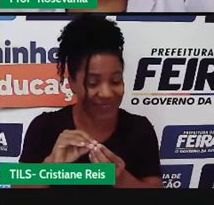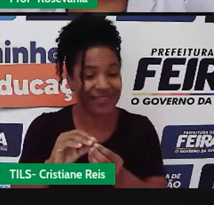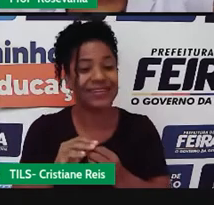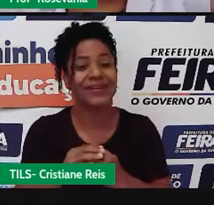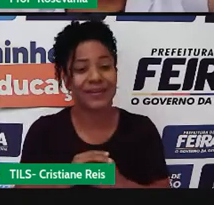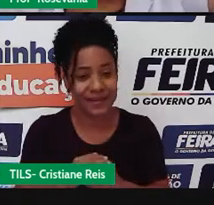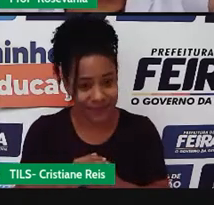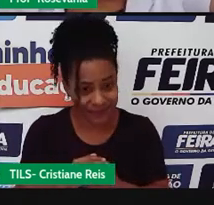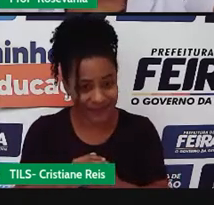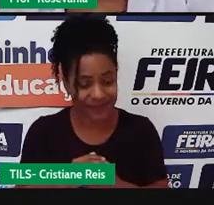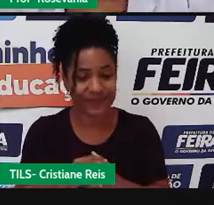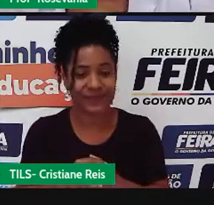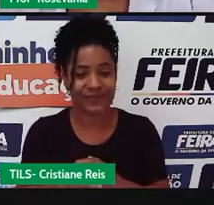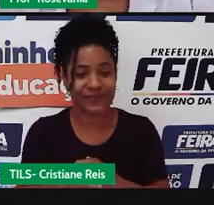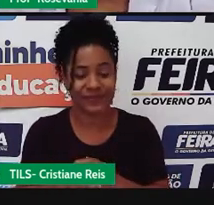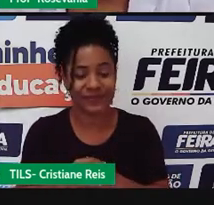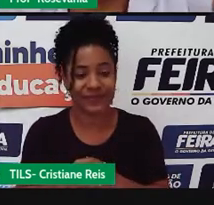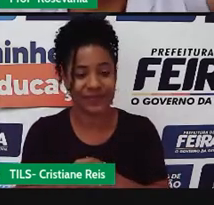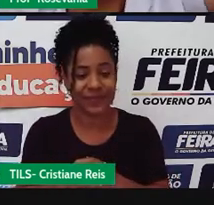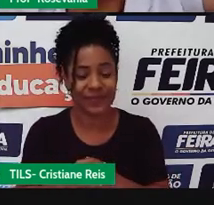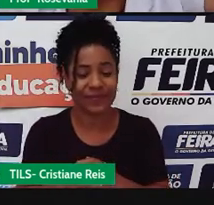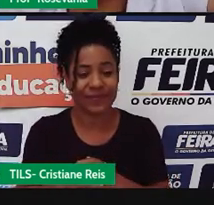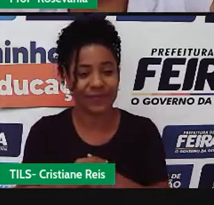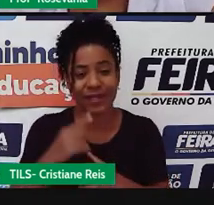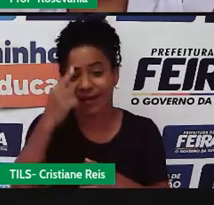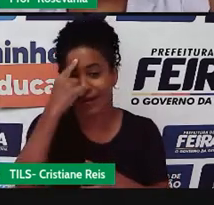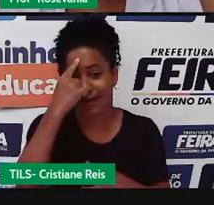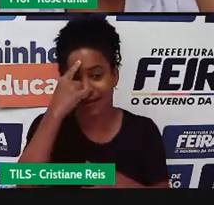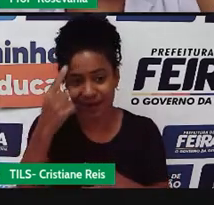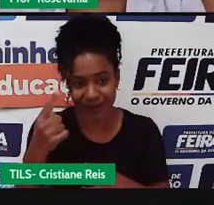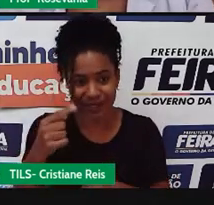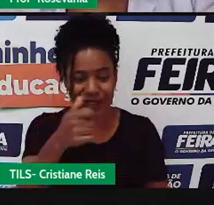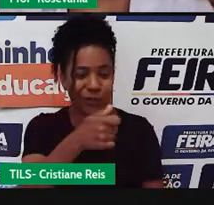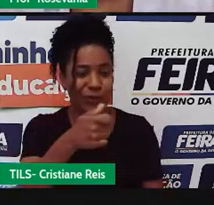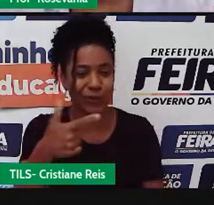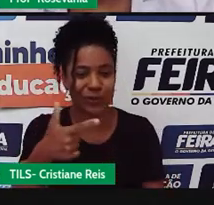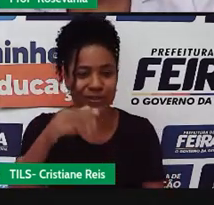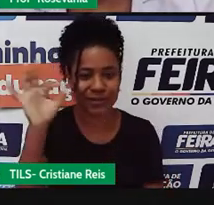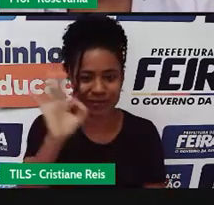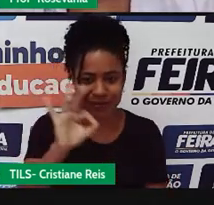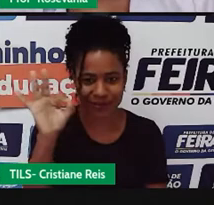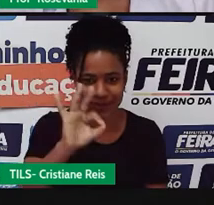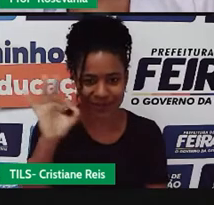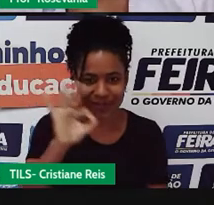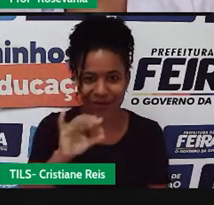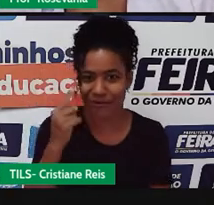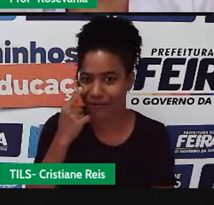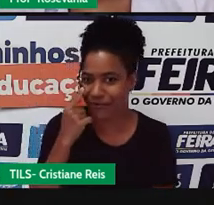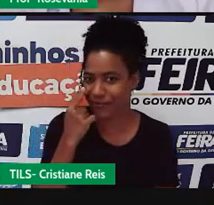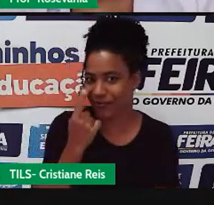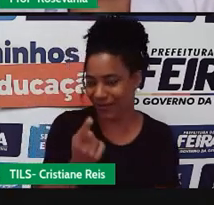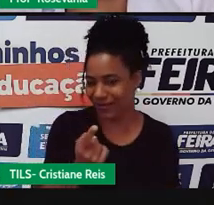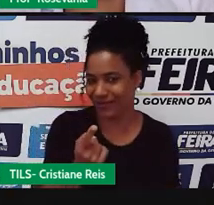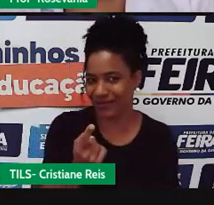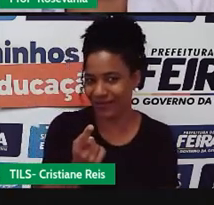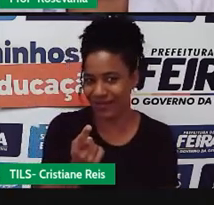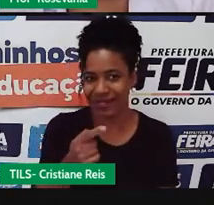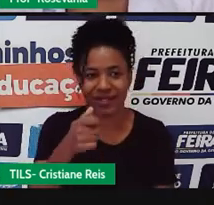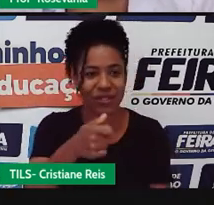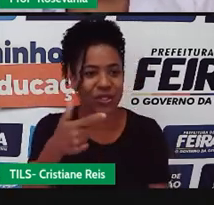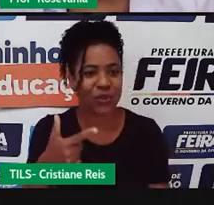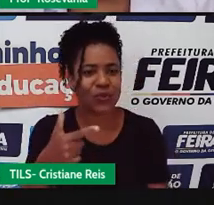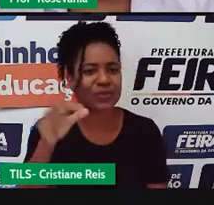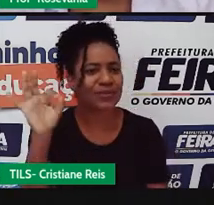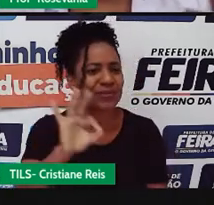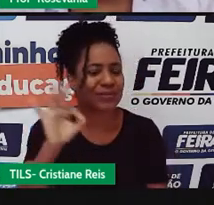gente for analisar, né, lembra que eu falei que a gente tem, né, 12%, né, de aqui, ó, tá vendo? A gente contabiliza cerca de 12%